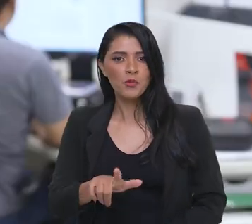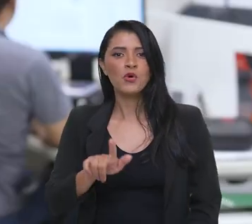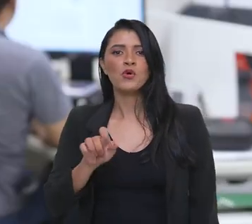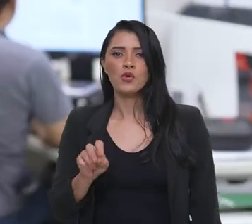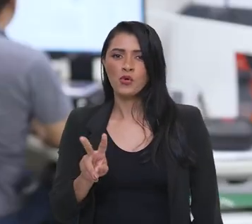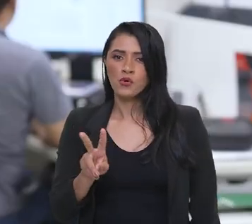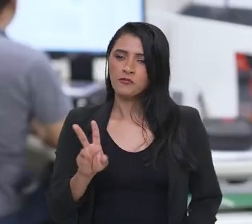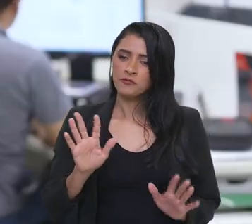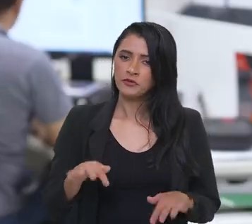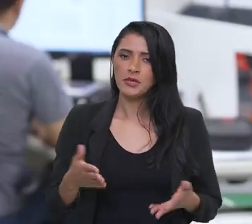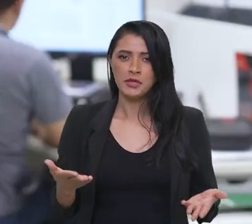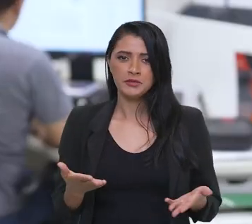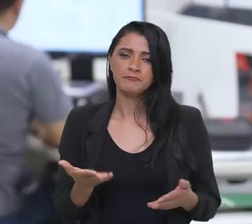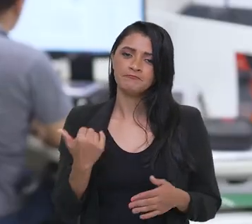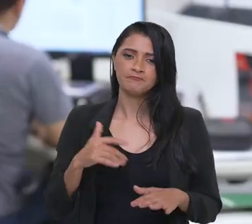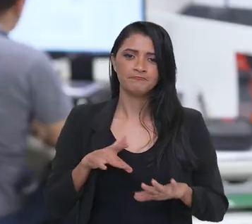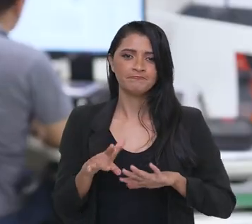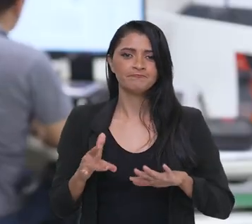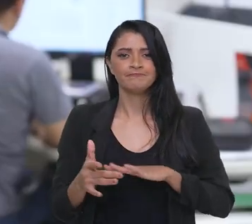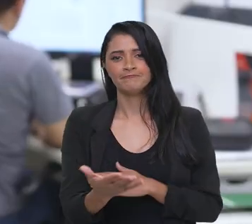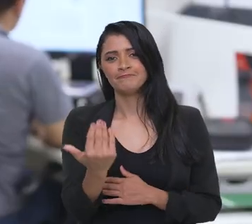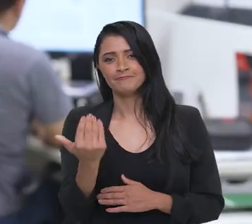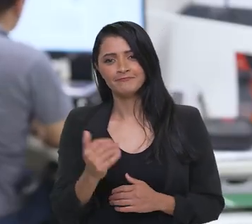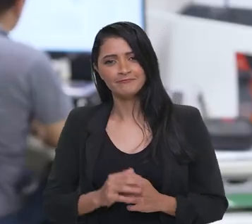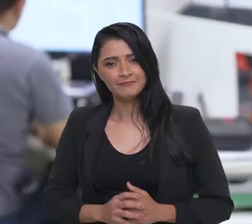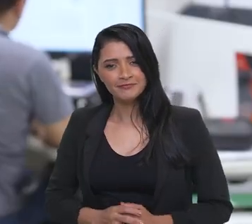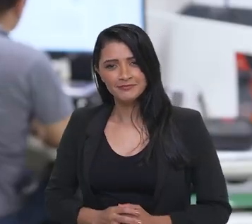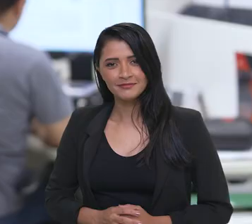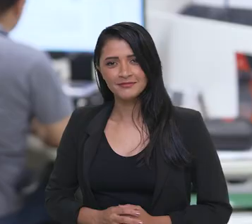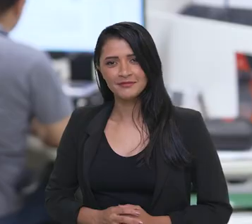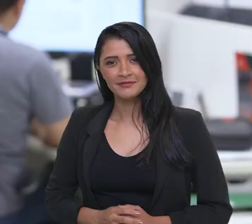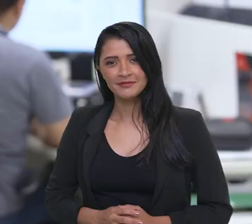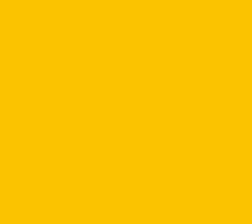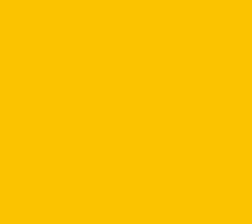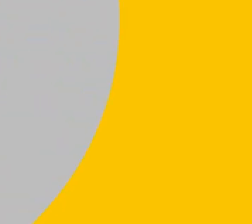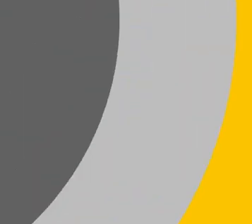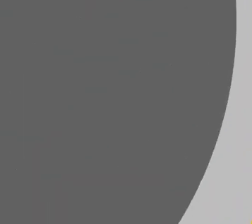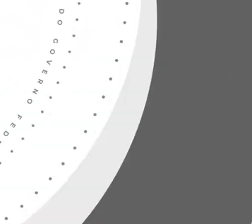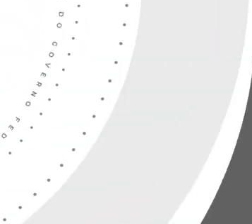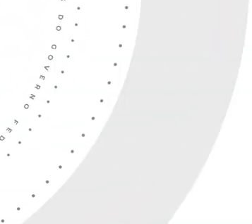E o Ponto Gov de hoje fica por aqui. Sigam com a gente nas redes sociais.